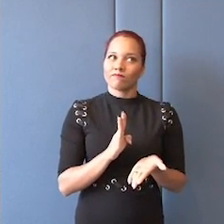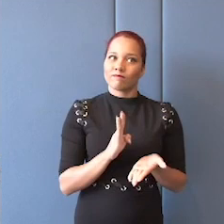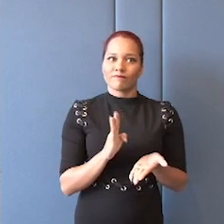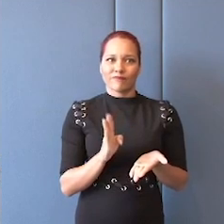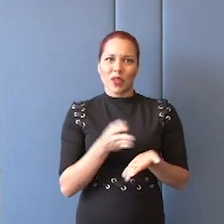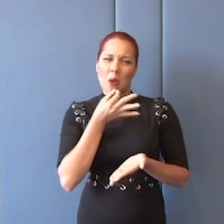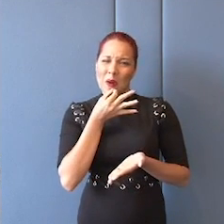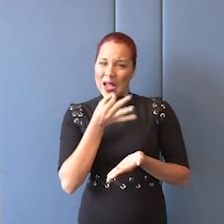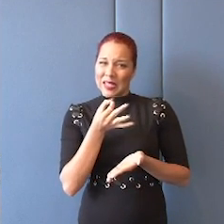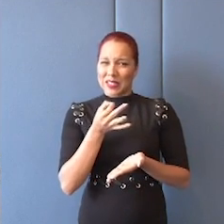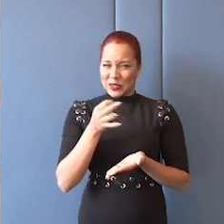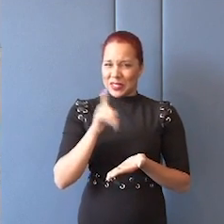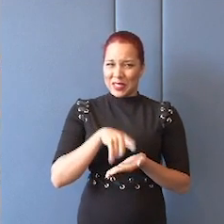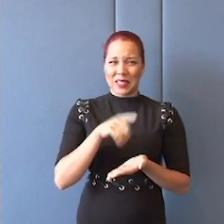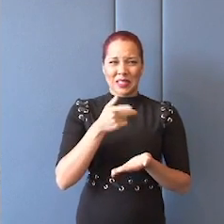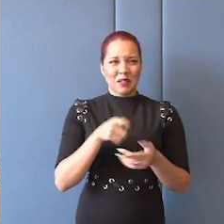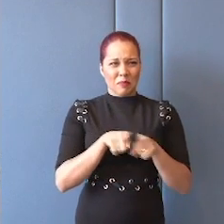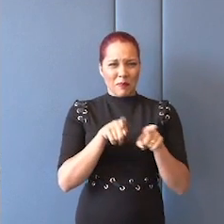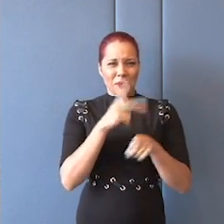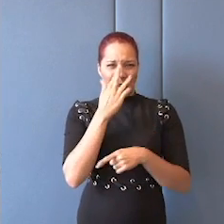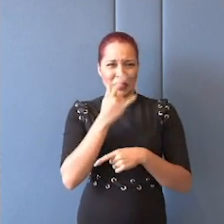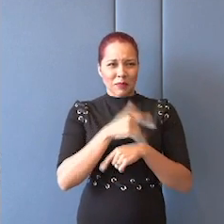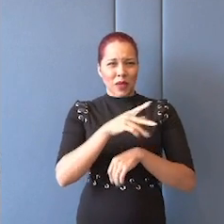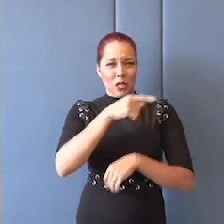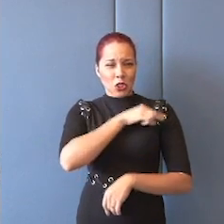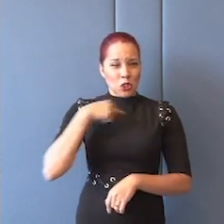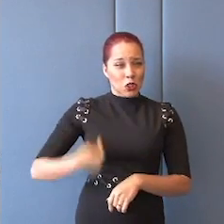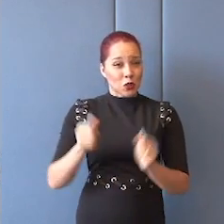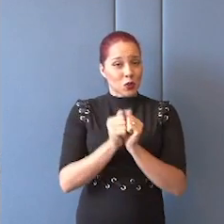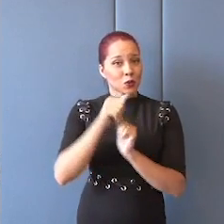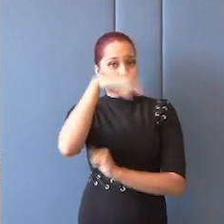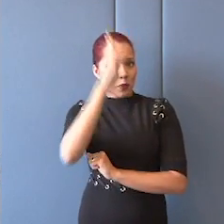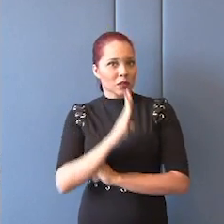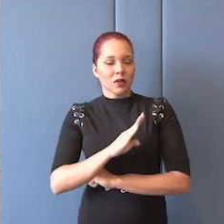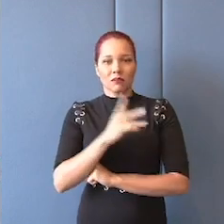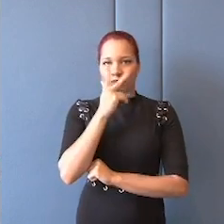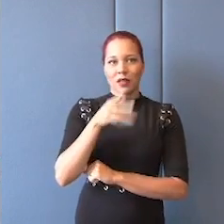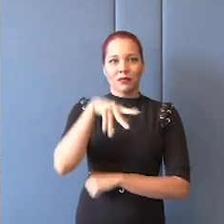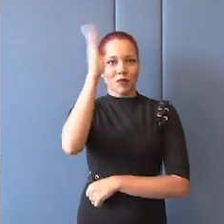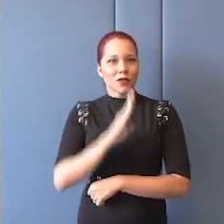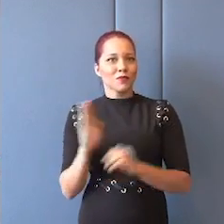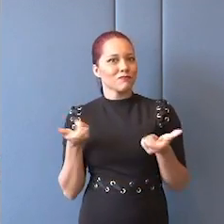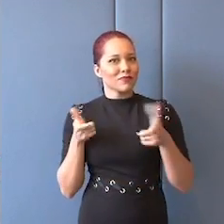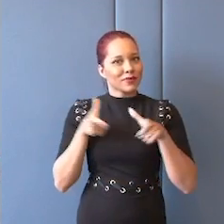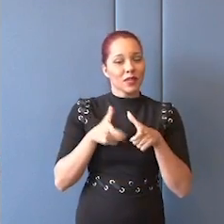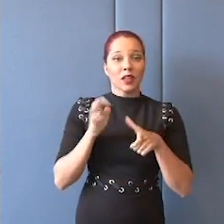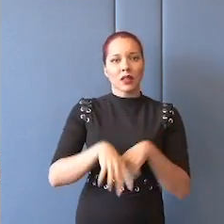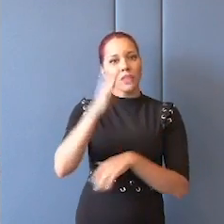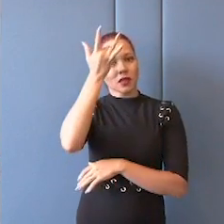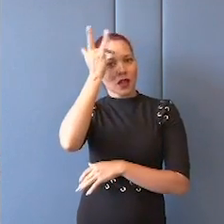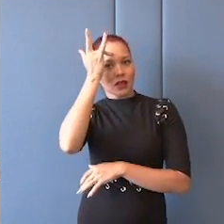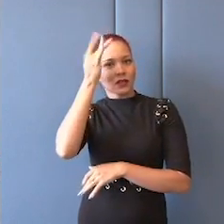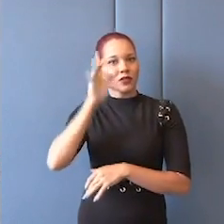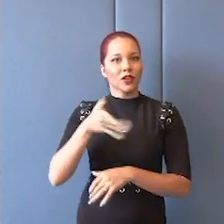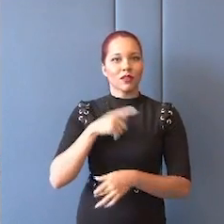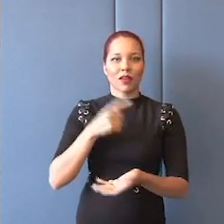Acho que tinha com o Brasil, agora não me lembro também, mas dizia assim, acho que Brasil pequenininho, primeiro-ministro da Índia assina 15 acordos,